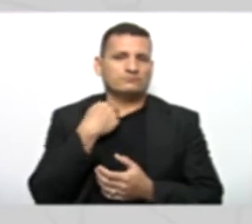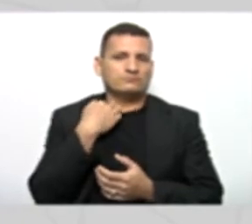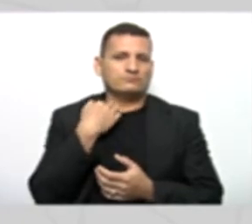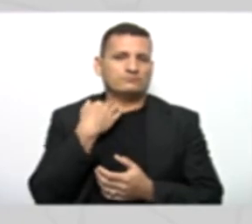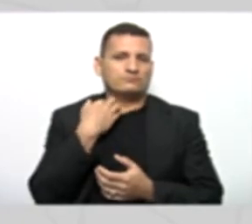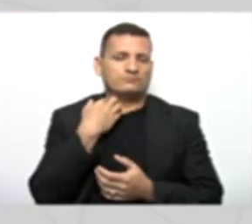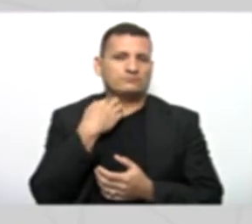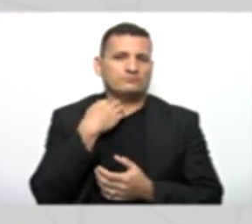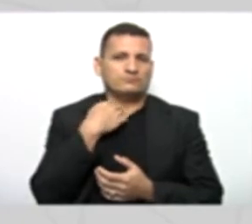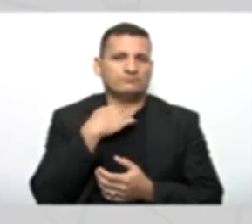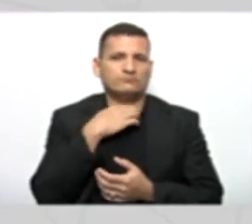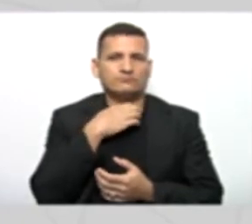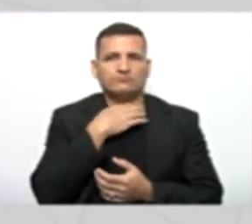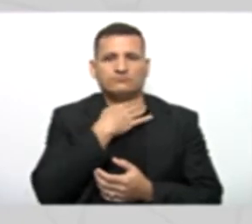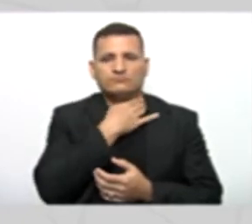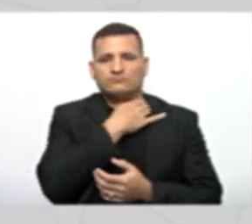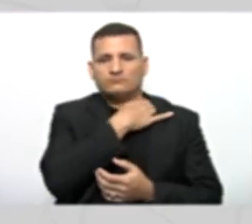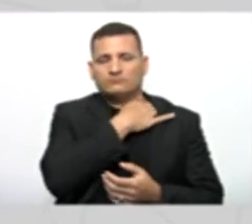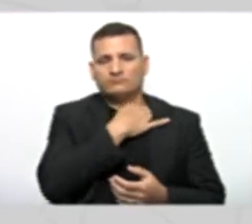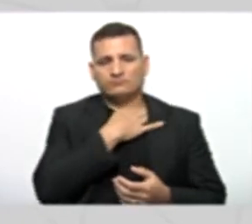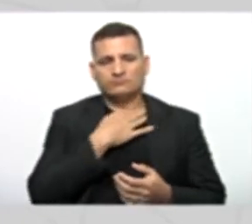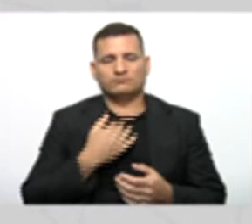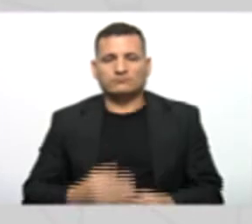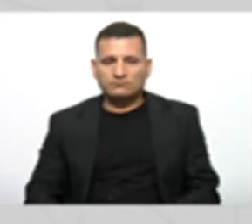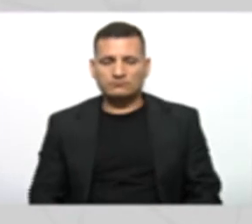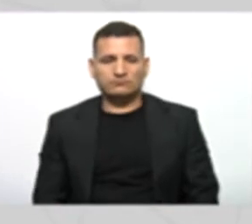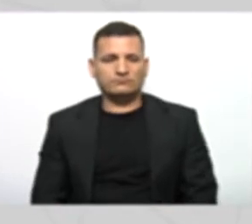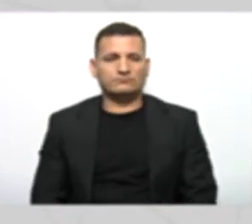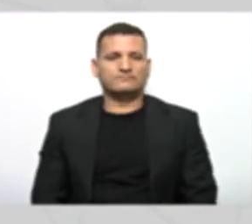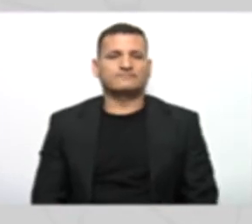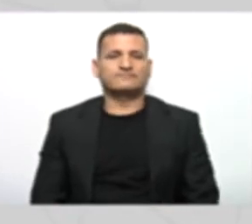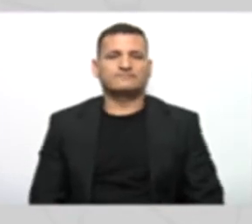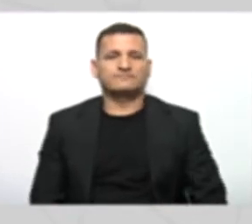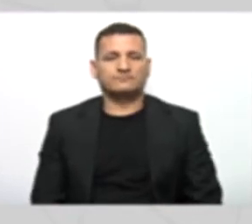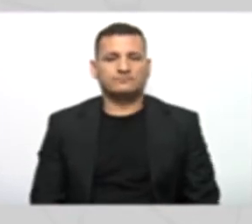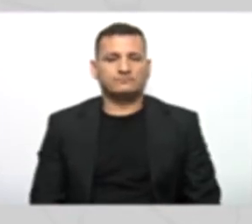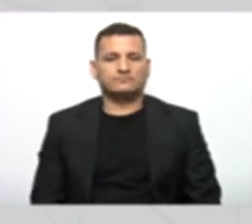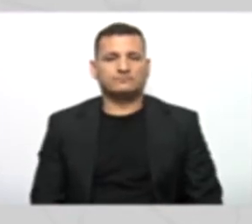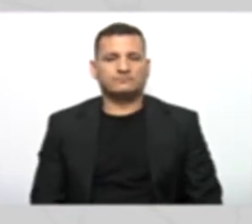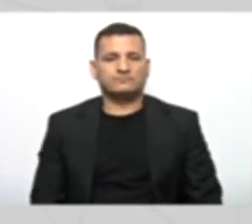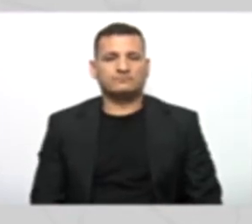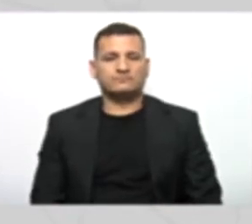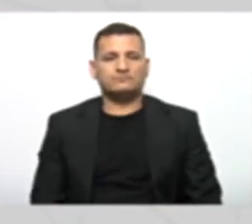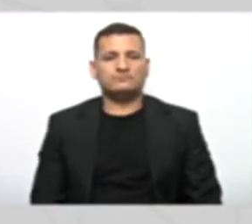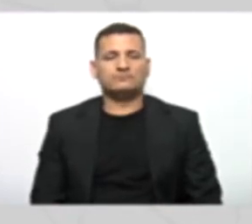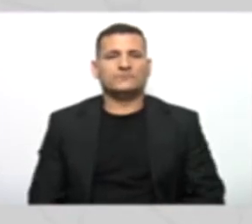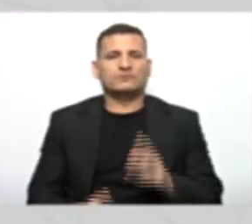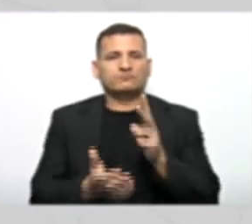mostrar novamente a criação de alguma das classes. Mesmo padrão. Class.